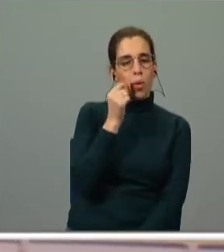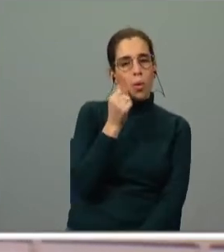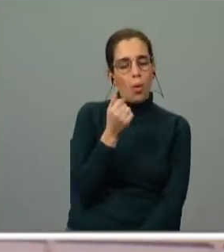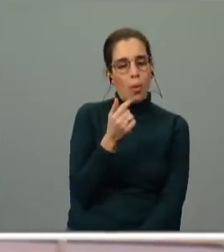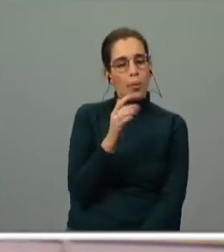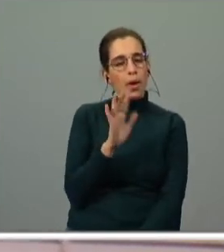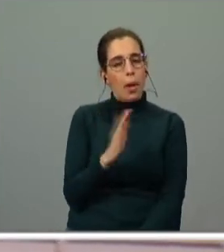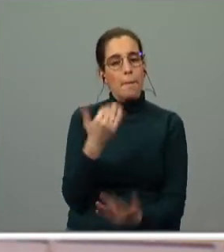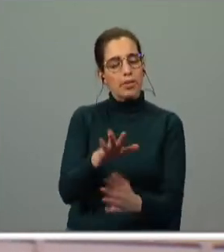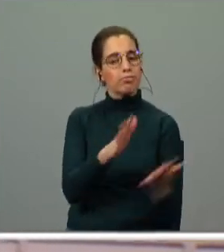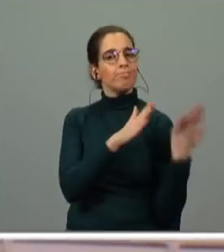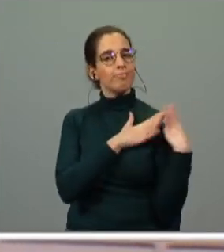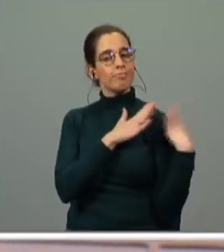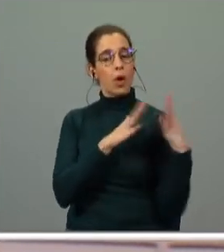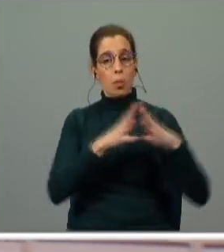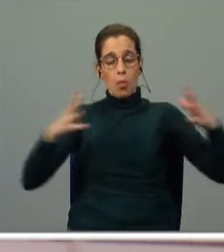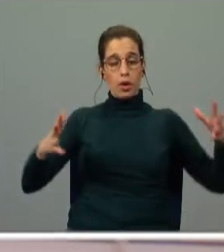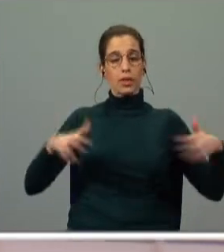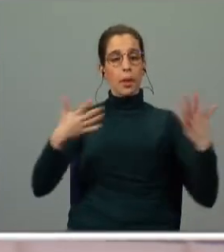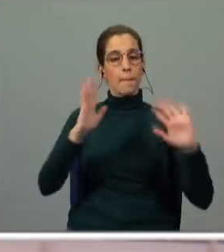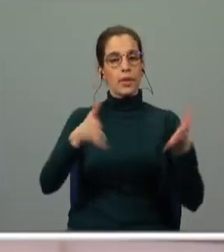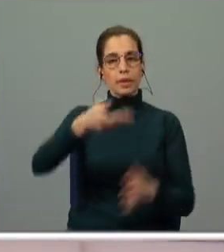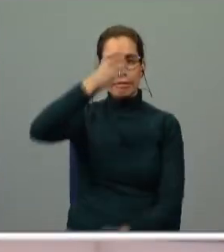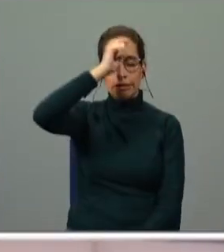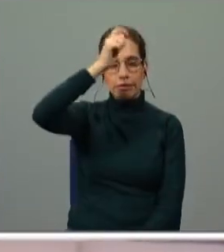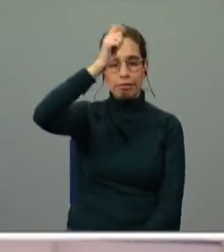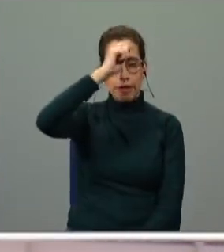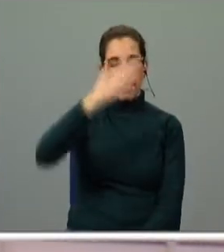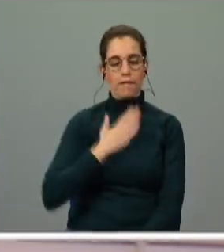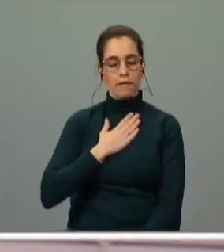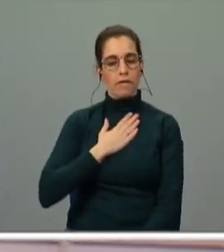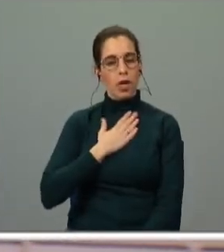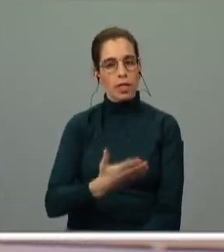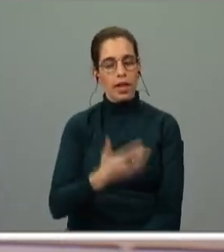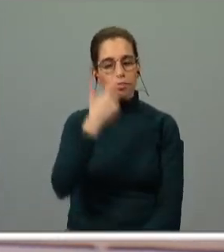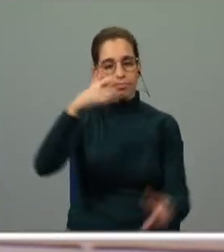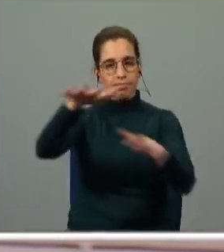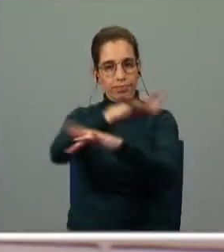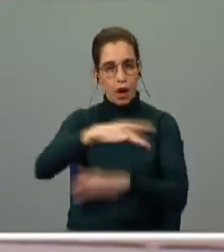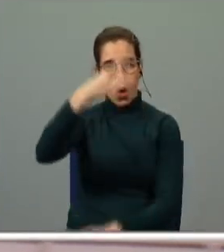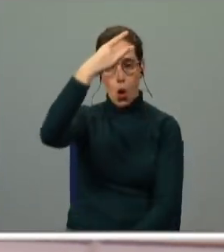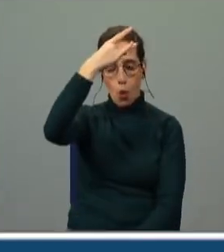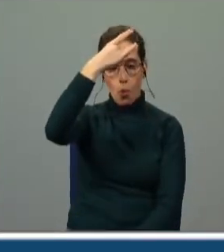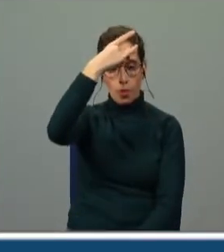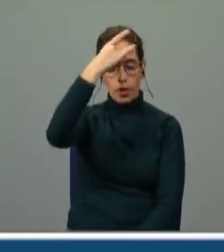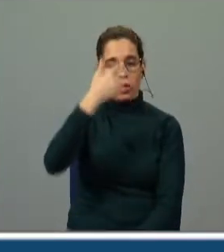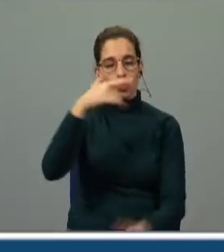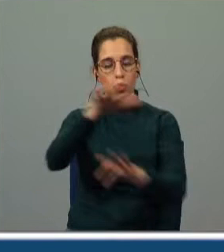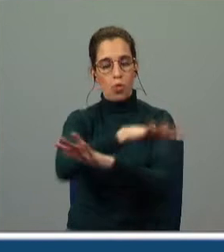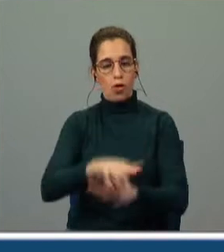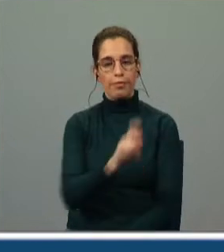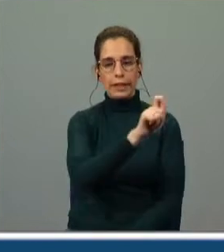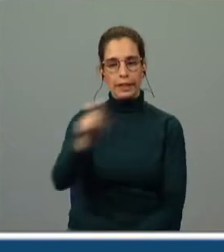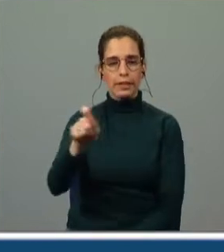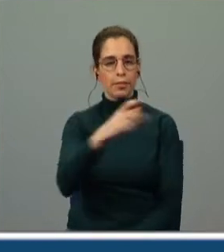mas tinha responsabilidades maiores e, portanto, tinha que respeitar a vontade popular, opinião do povo. Sublinhe as